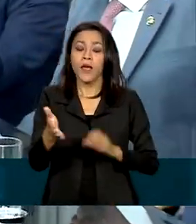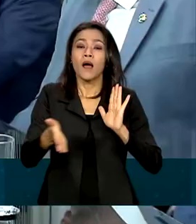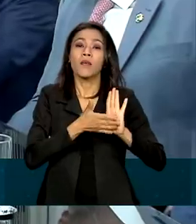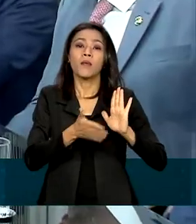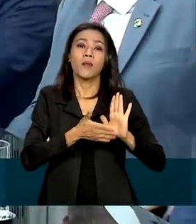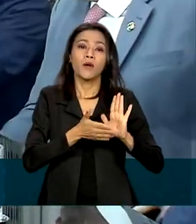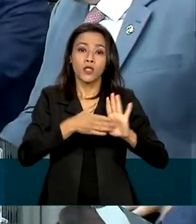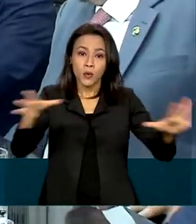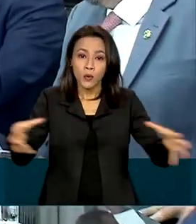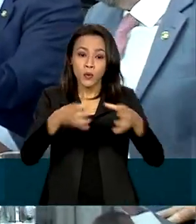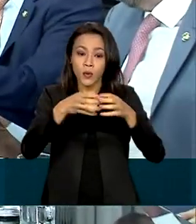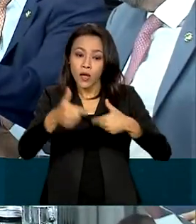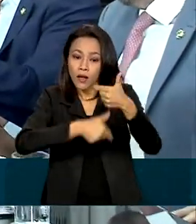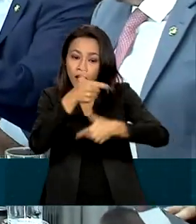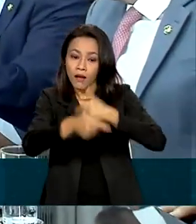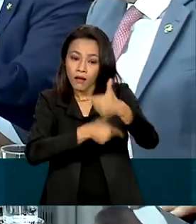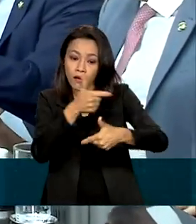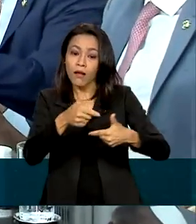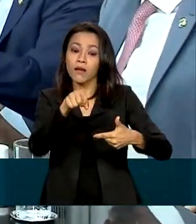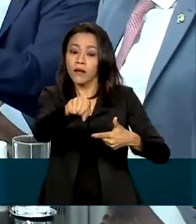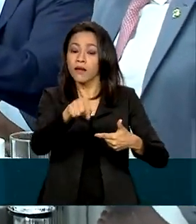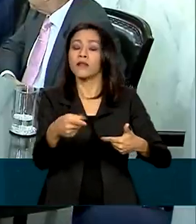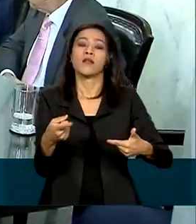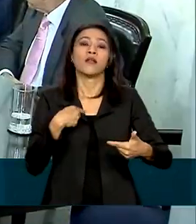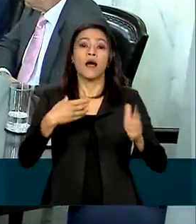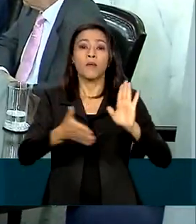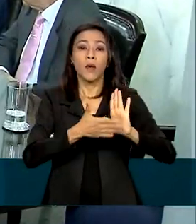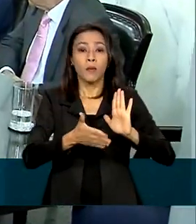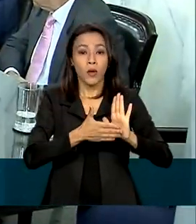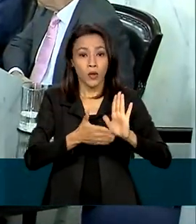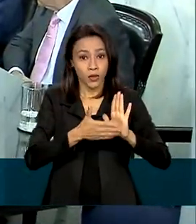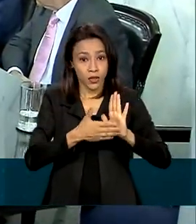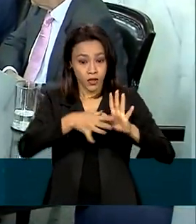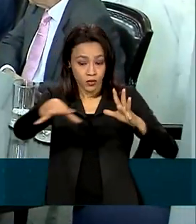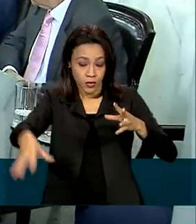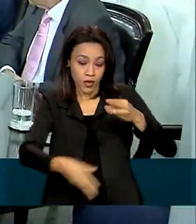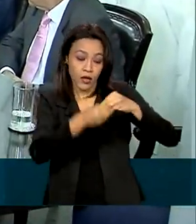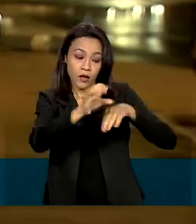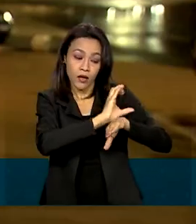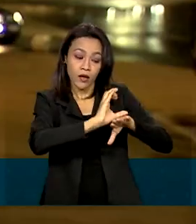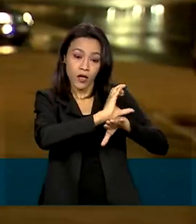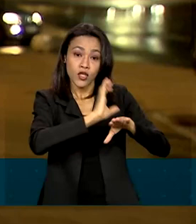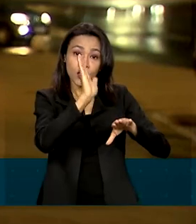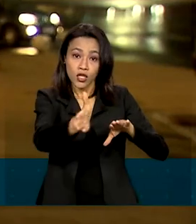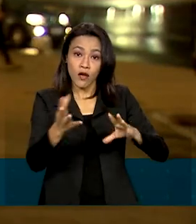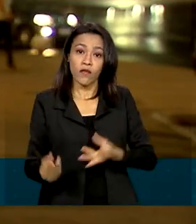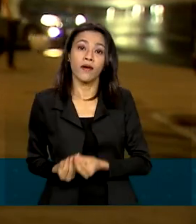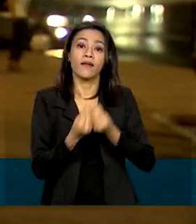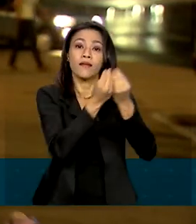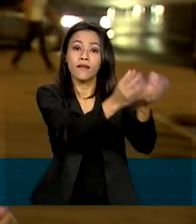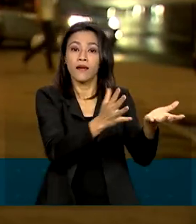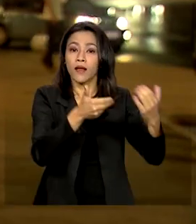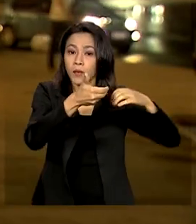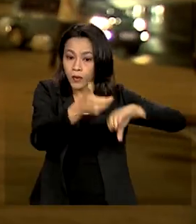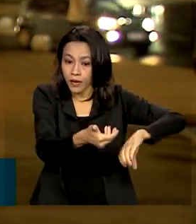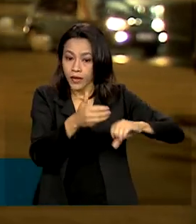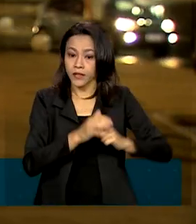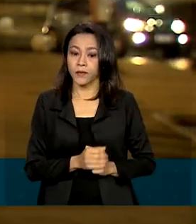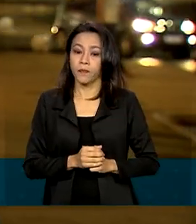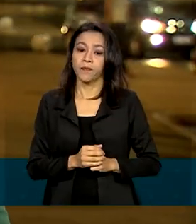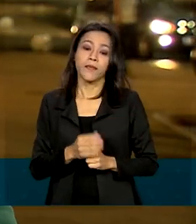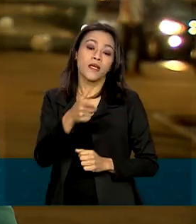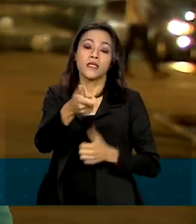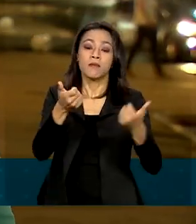proposta de emenda à Constituição foi entregue ao fim do dia no Congresso. A expectativa é que a PEC da